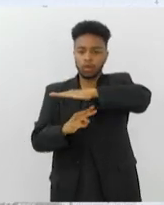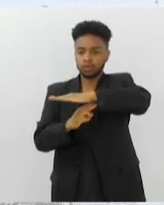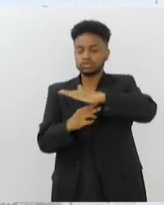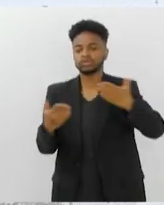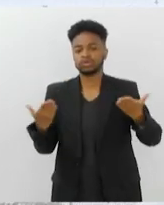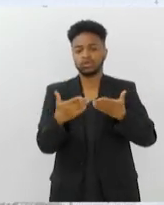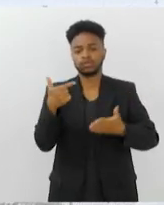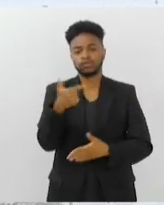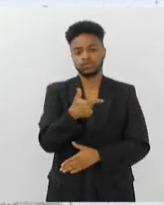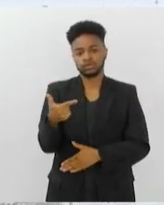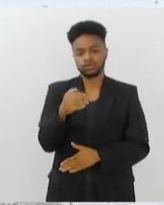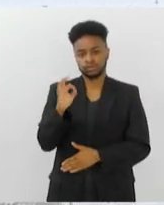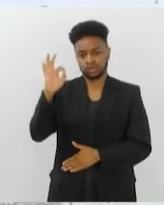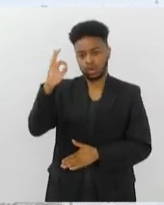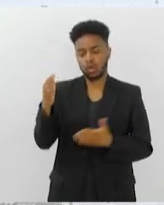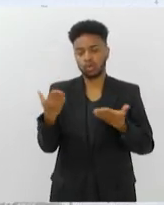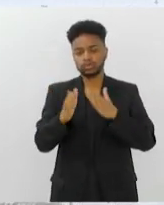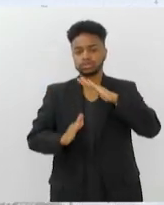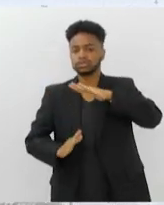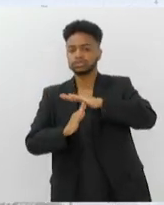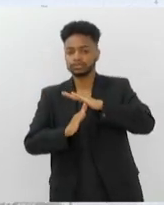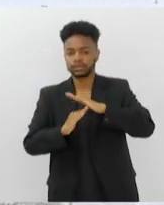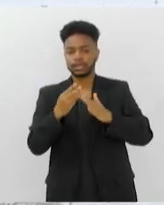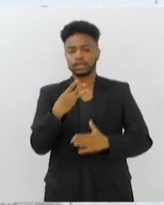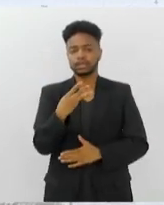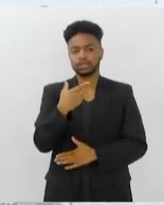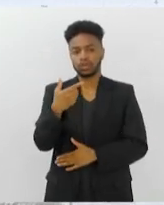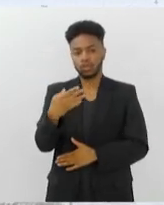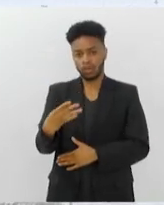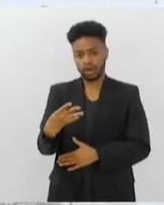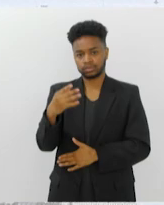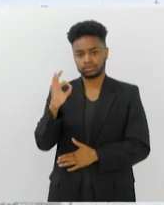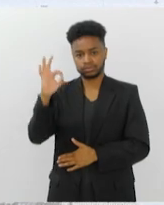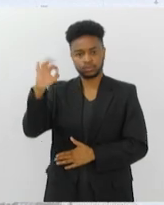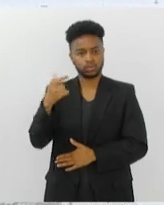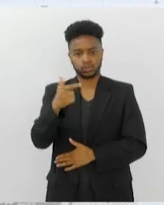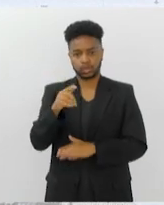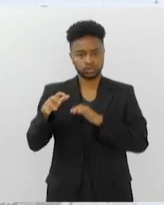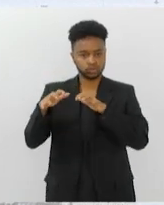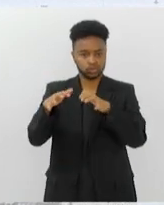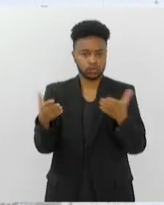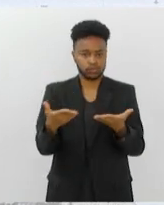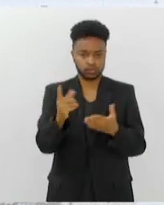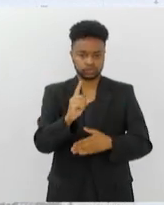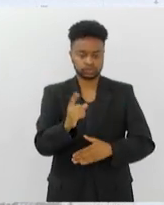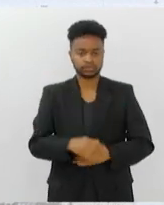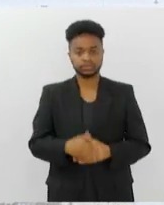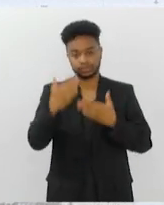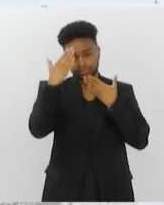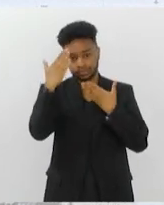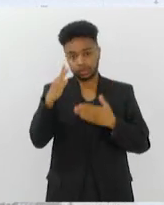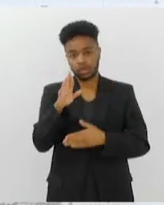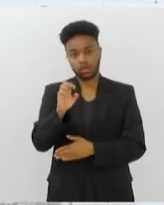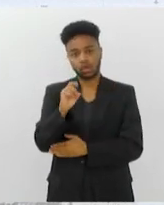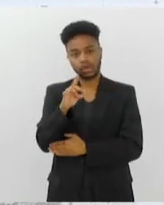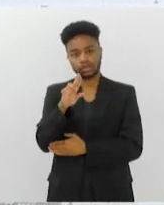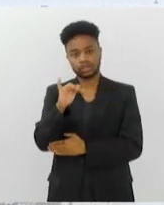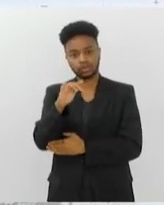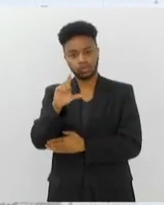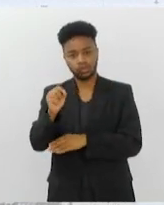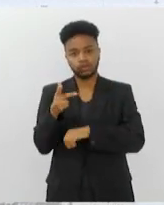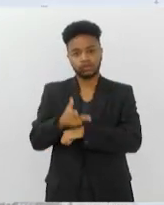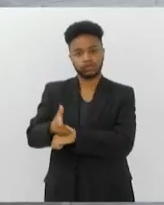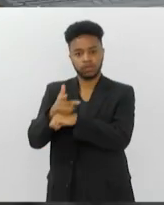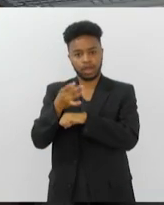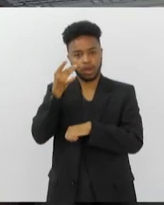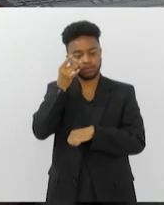22 graus, a máxima prevista para hoje é de 34 graus. Não há previsão de chuva para hoje. Obrigado, Rodrigo Melo, pelas imagens ao